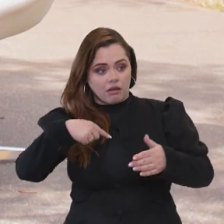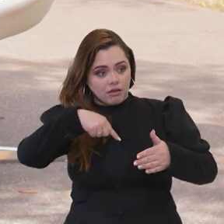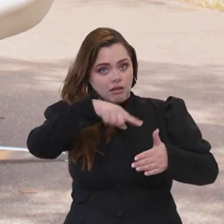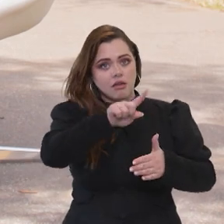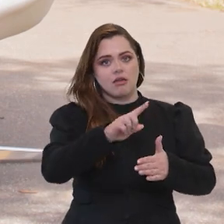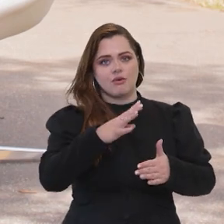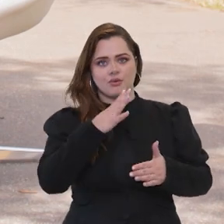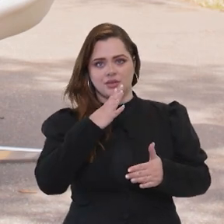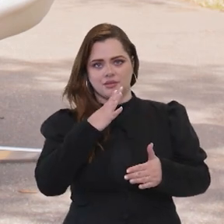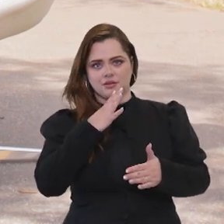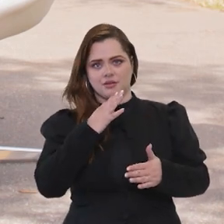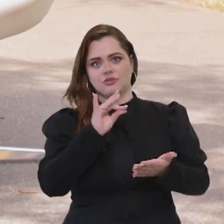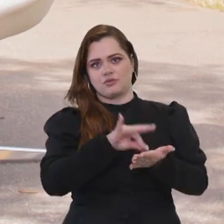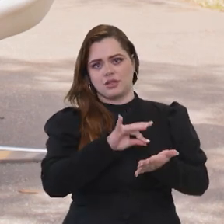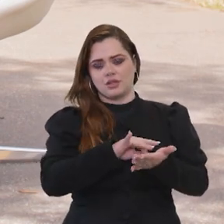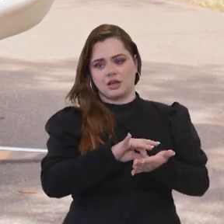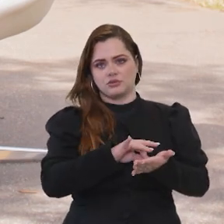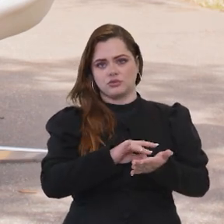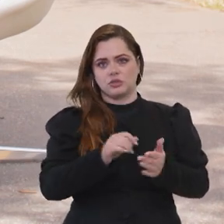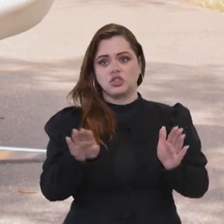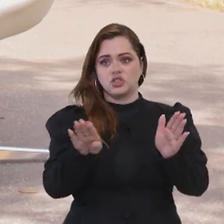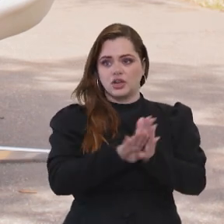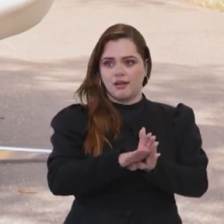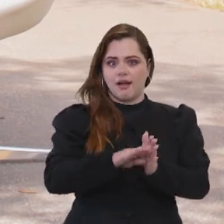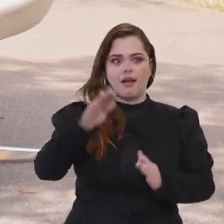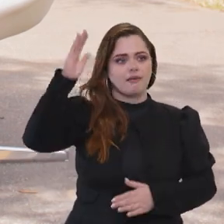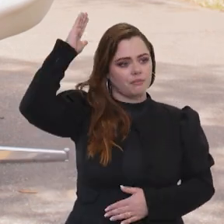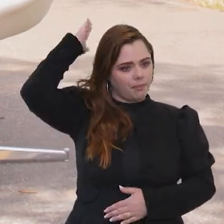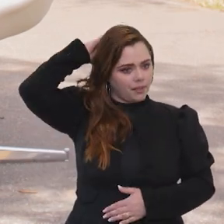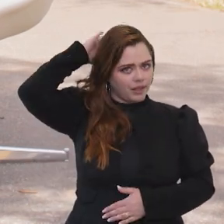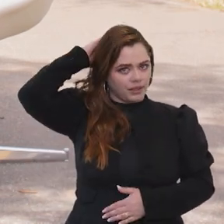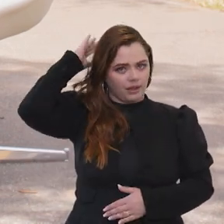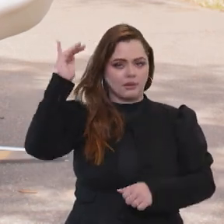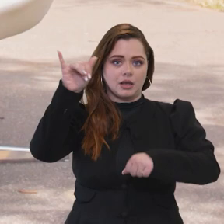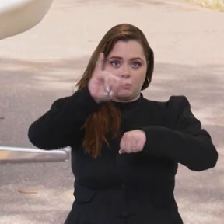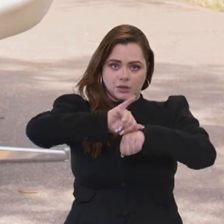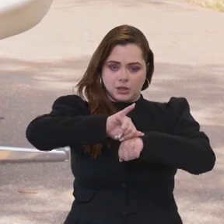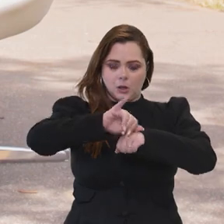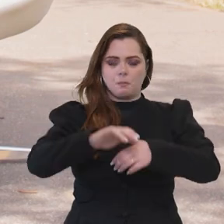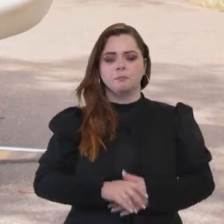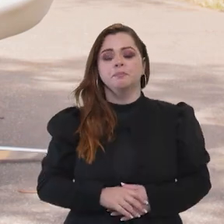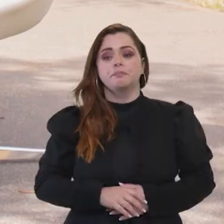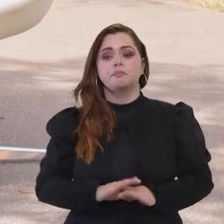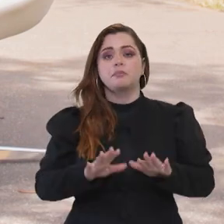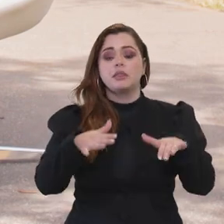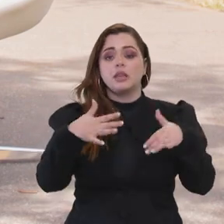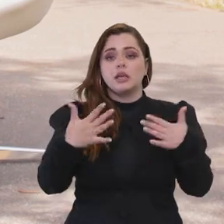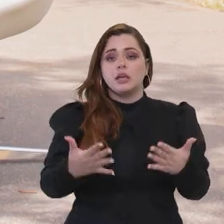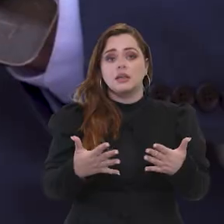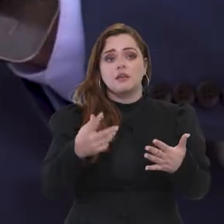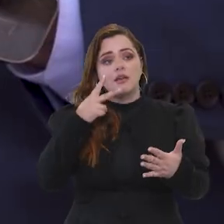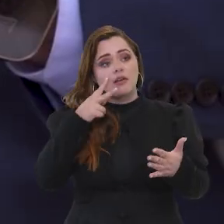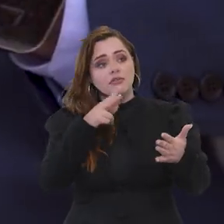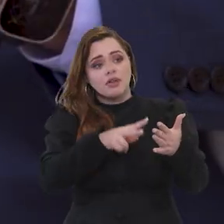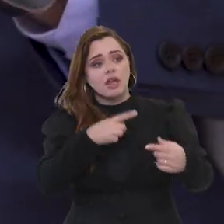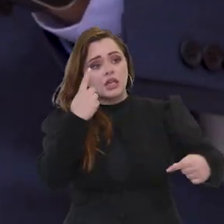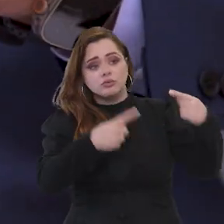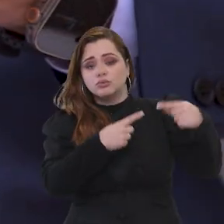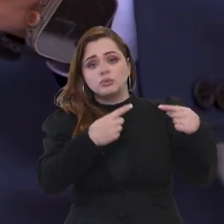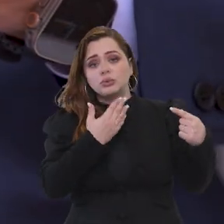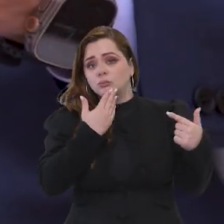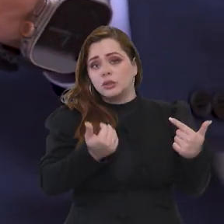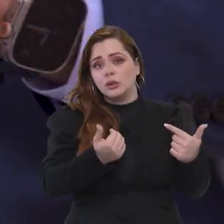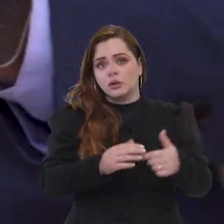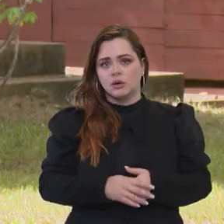dito, as pessoas precisam ir lá a Belém. E nada melhor do que estar em Belém, que é uma cidade amazônida, para a gente poder fazer